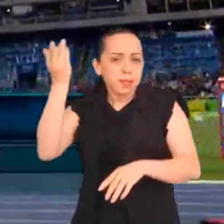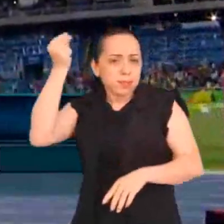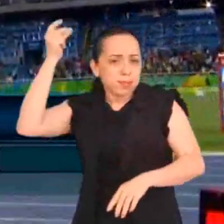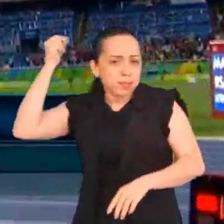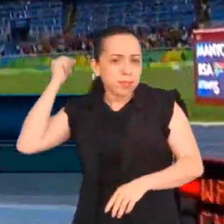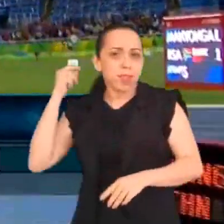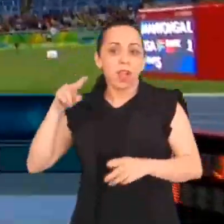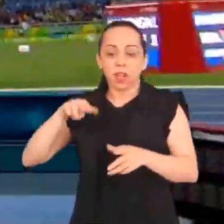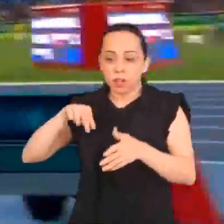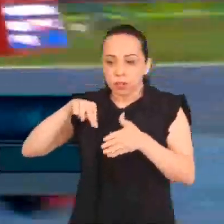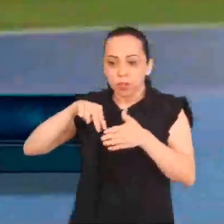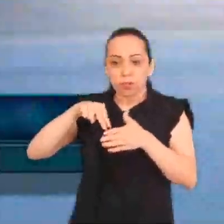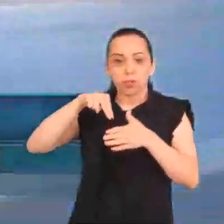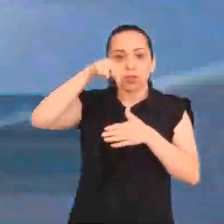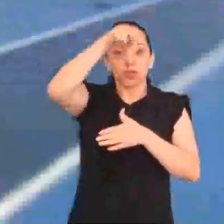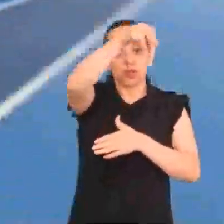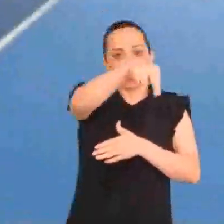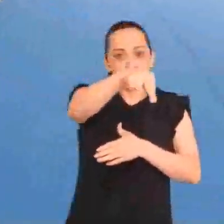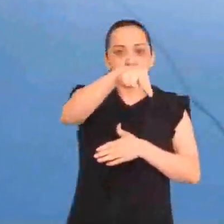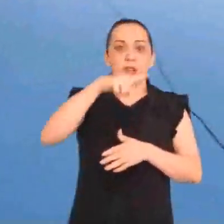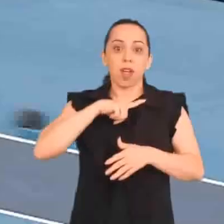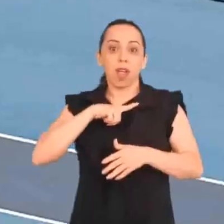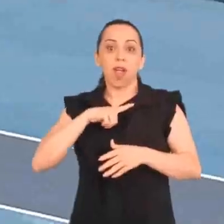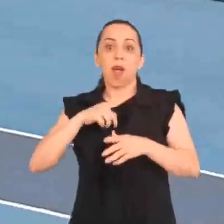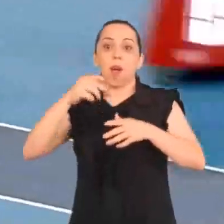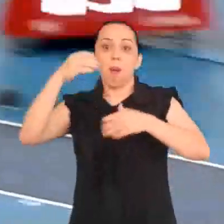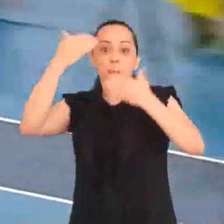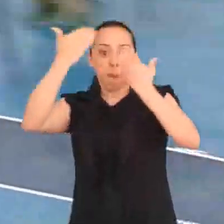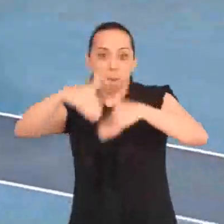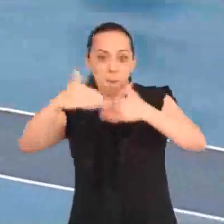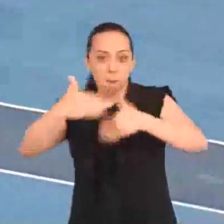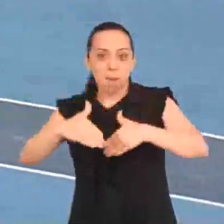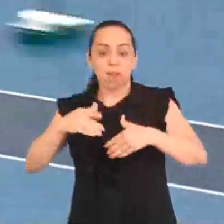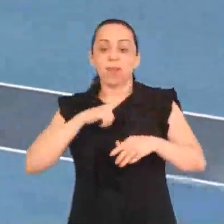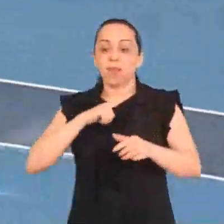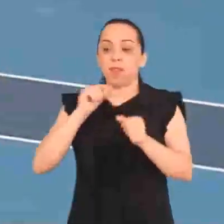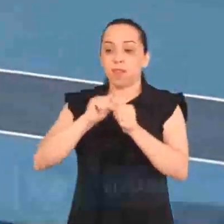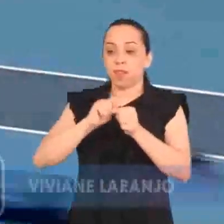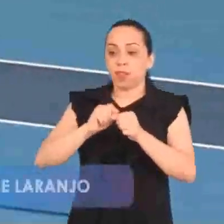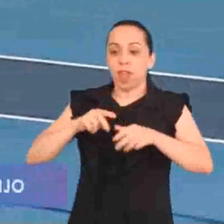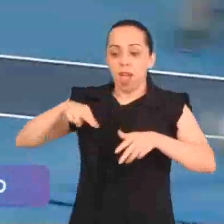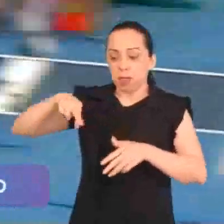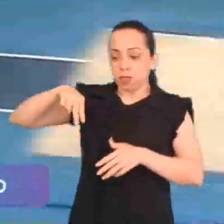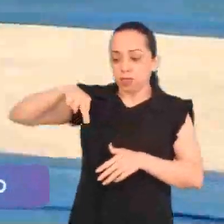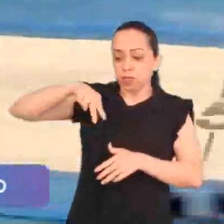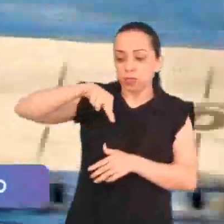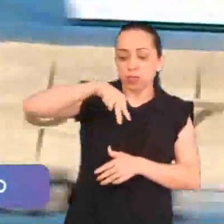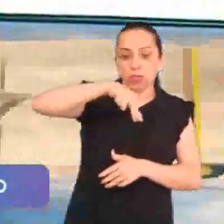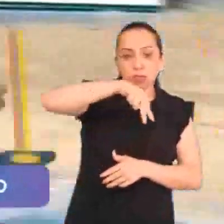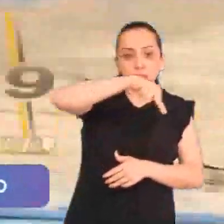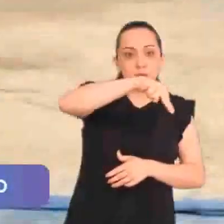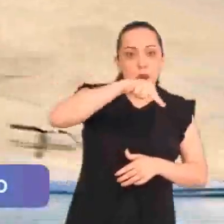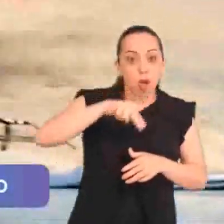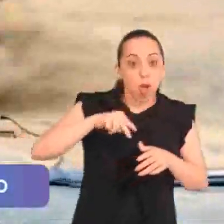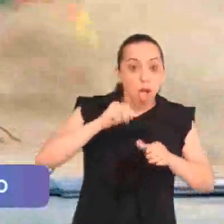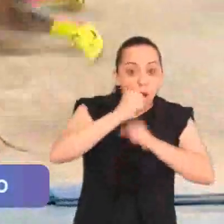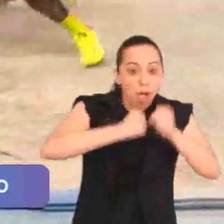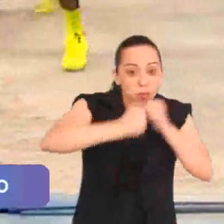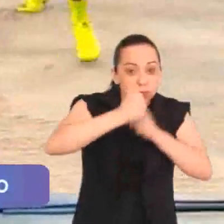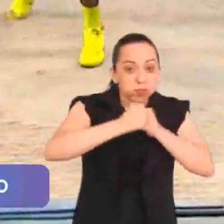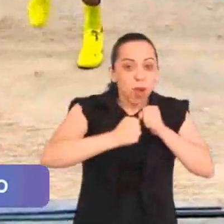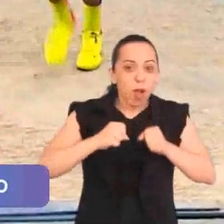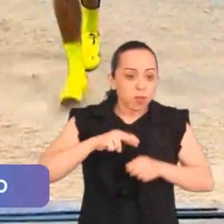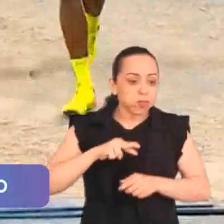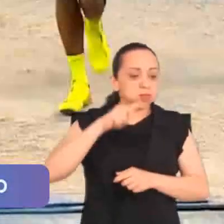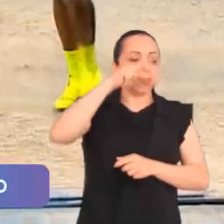salto em distância é uma prova na qual os atletas devem percorrer uma raia da pista correndo e saltar, caindo